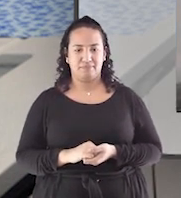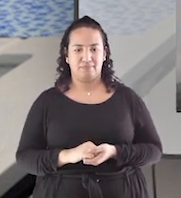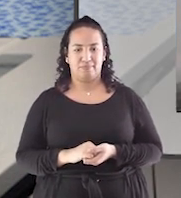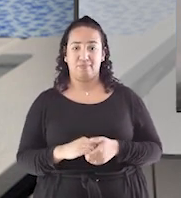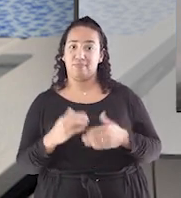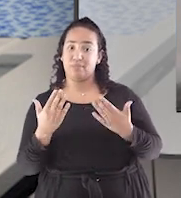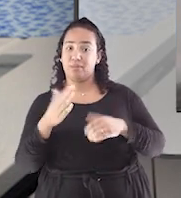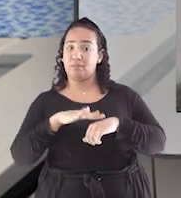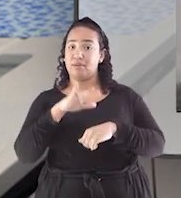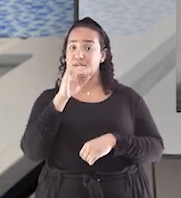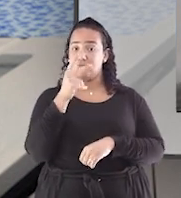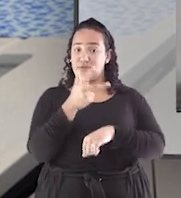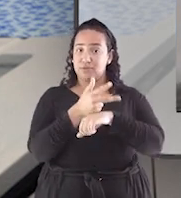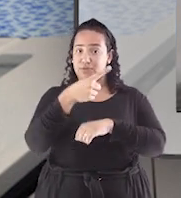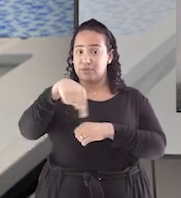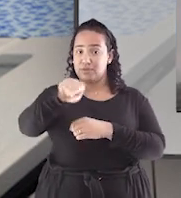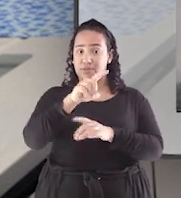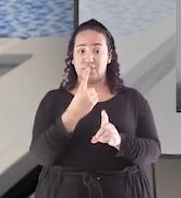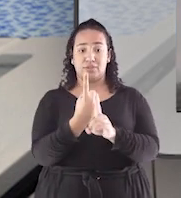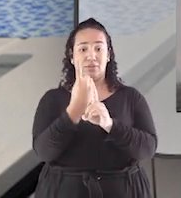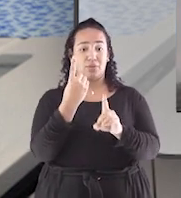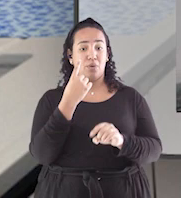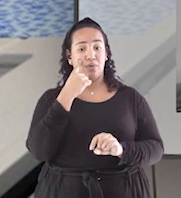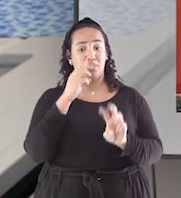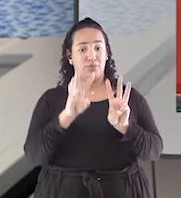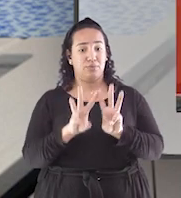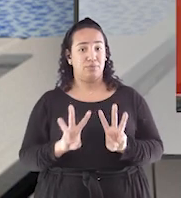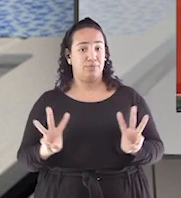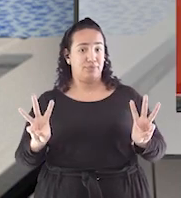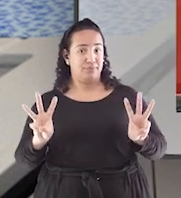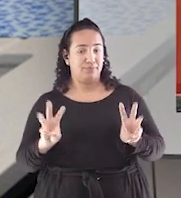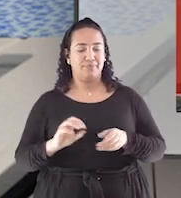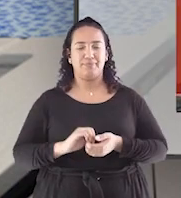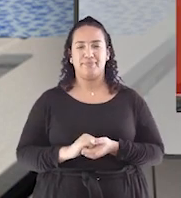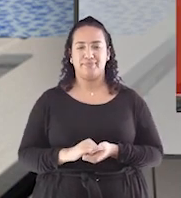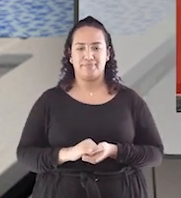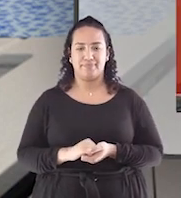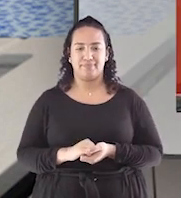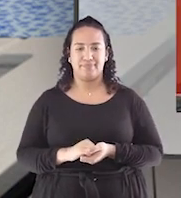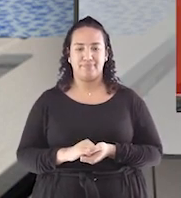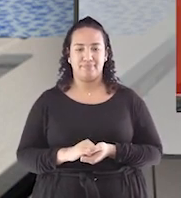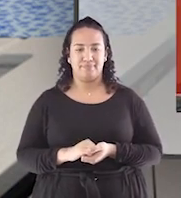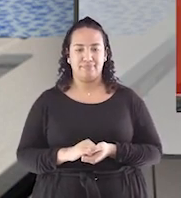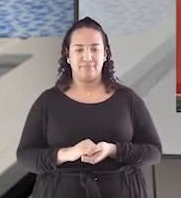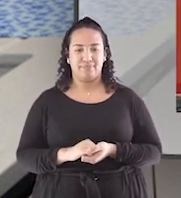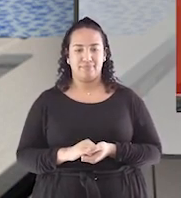Mais vídeos como esse aqui você encontra na próxima terça-feira no blog Uhul.